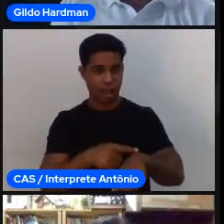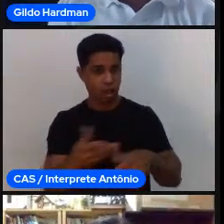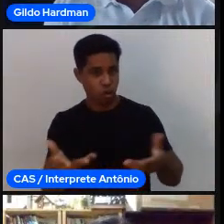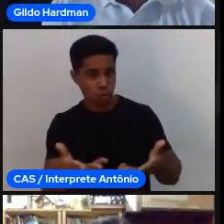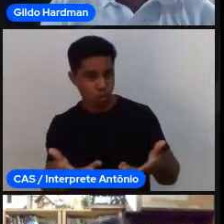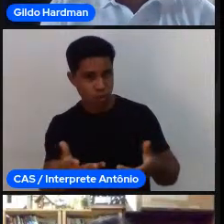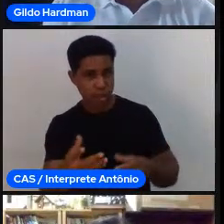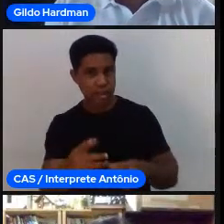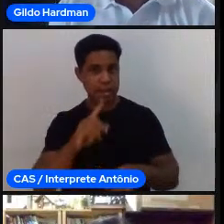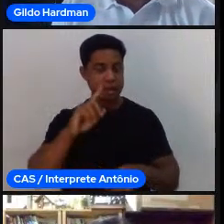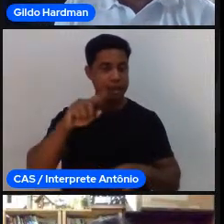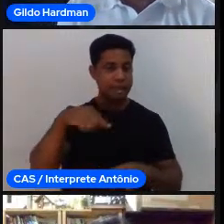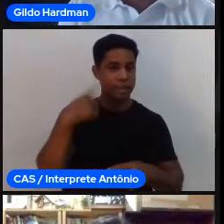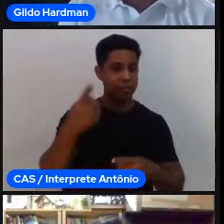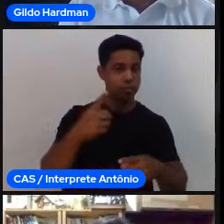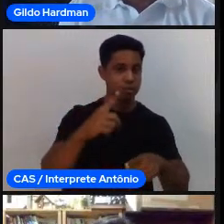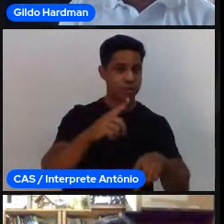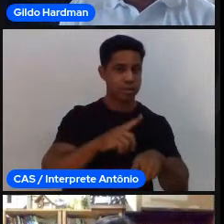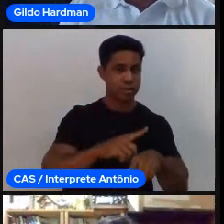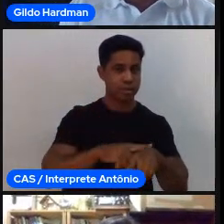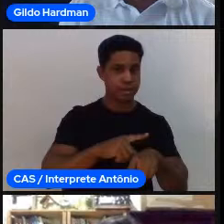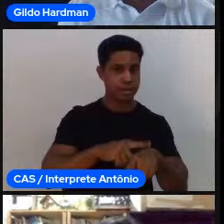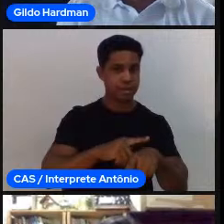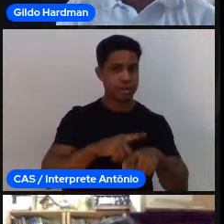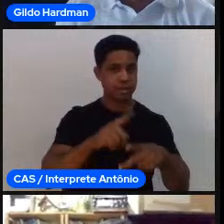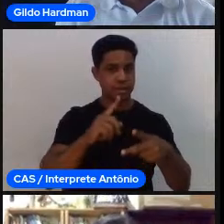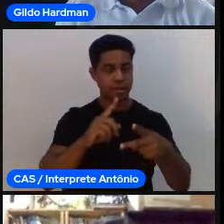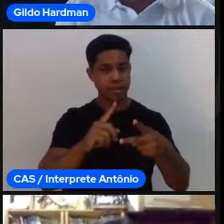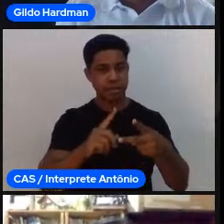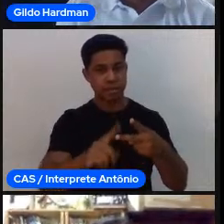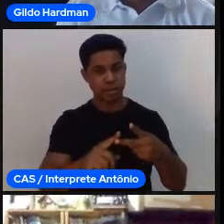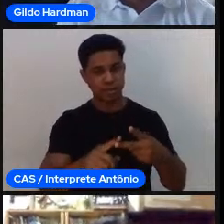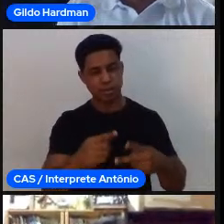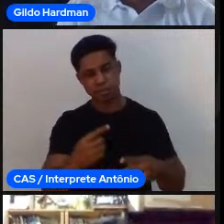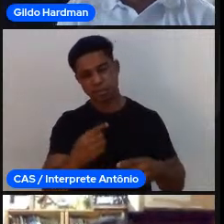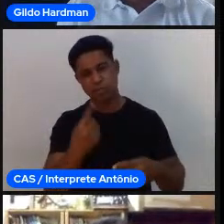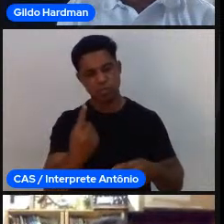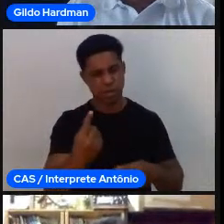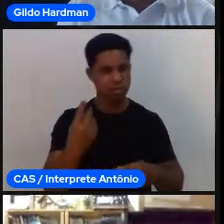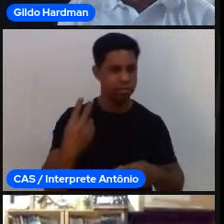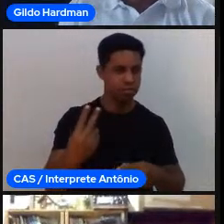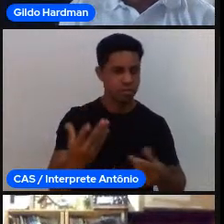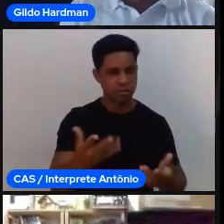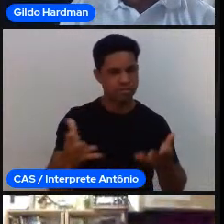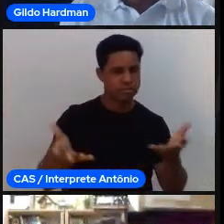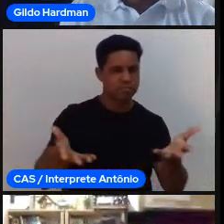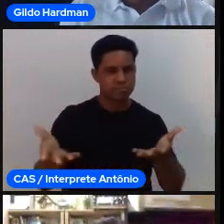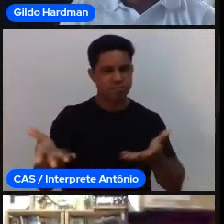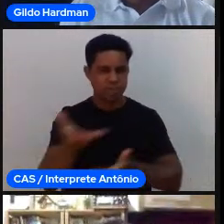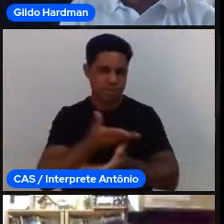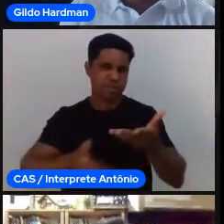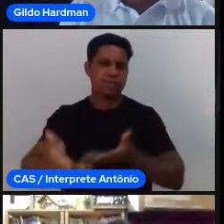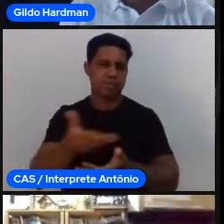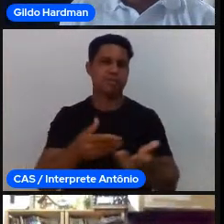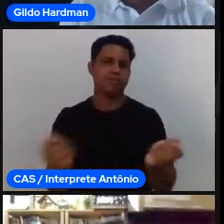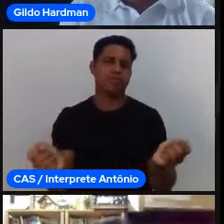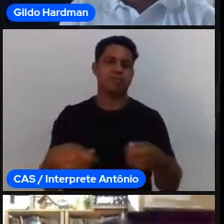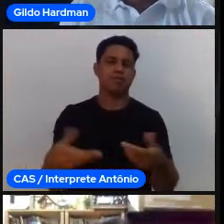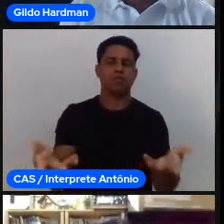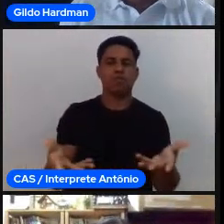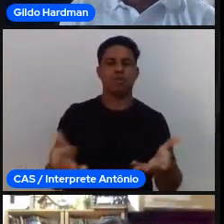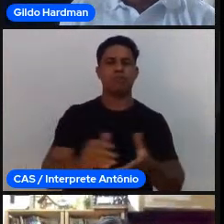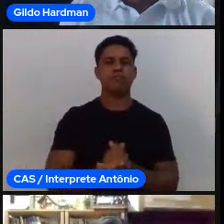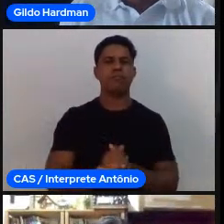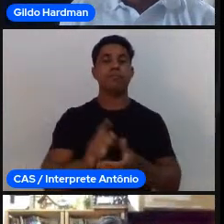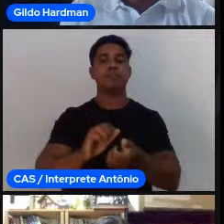vocês falem junto comigo, tá bom? A vai ter esse momento mais interativo também. Dentro do tema de hoje, que é pedagogia do esporte,